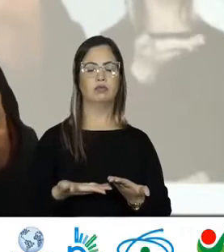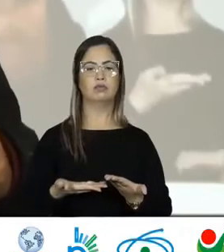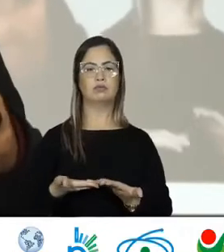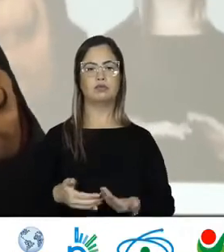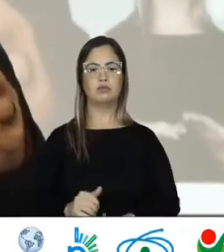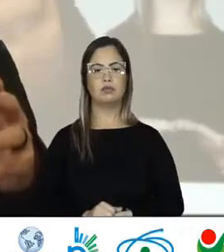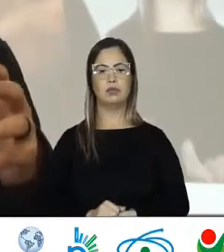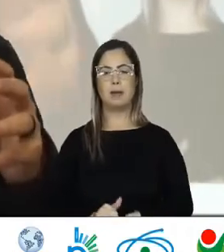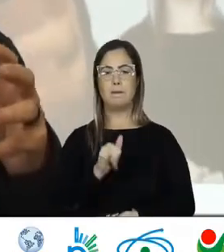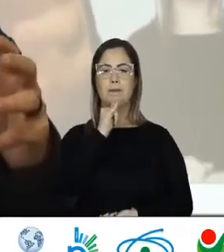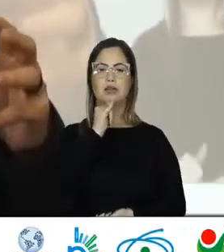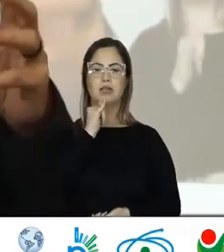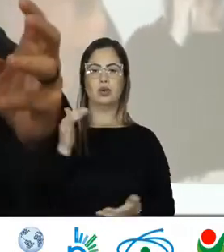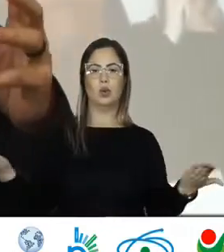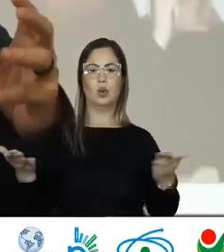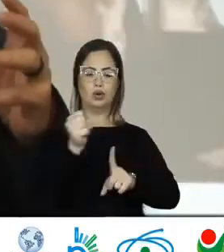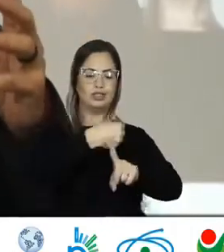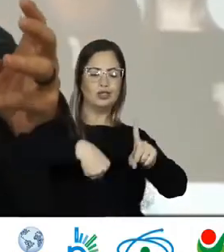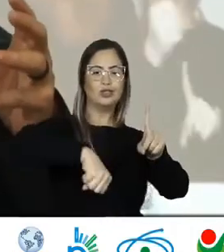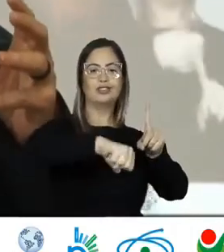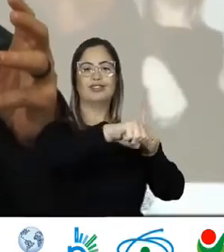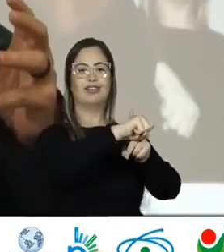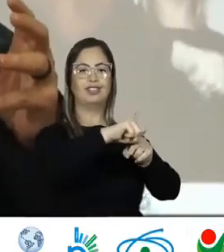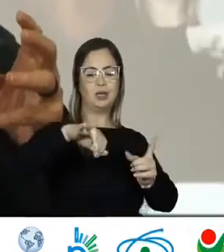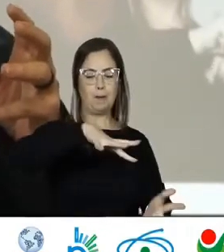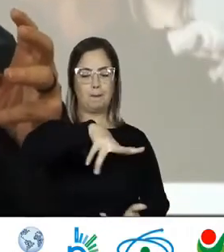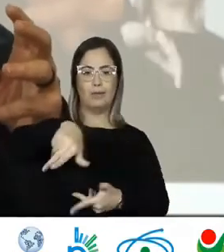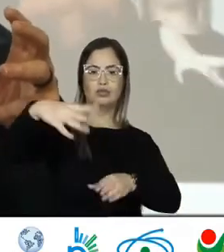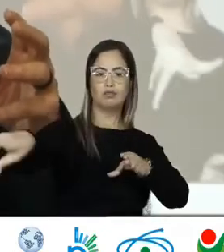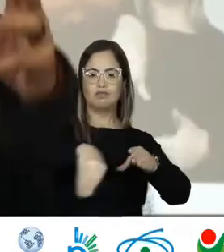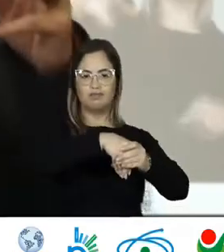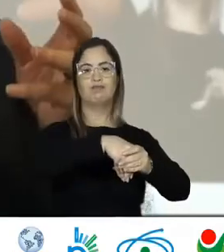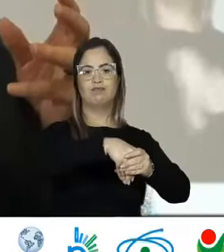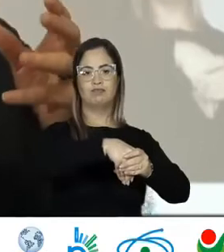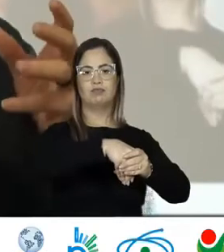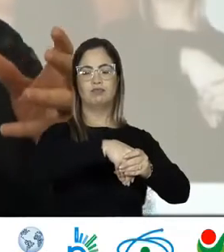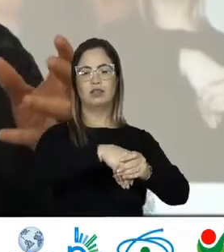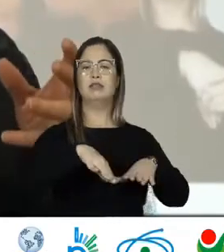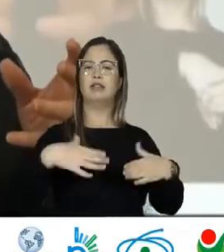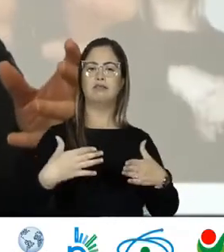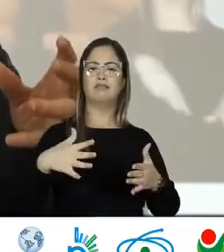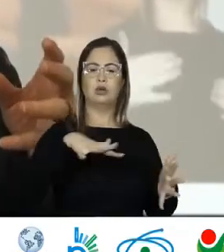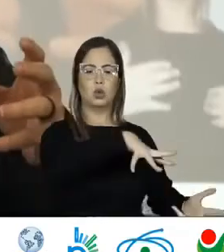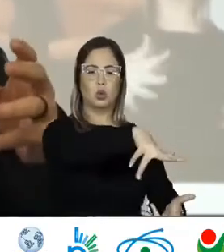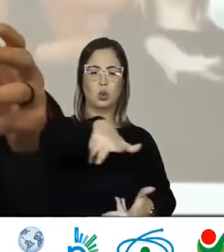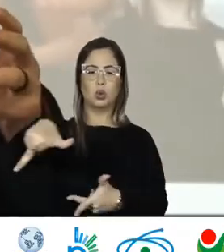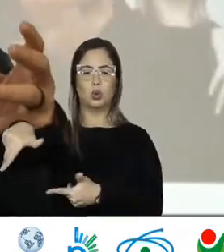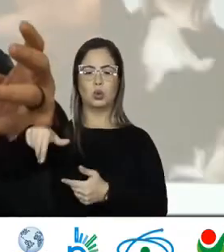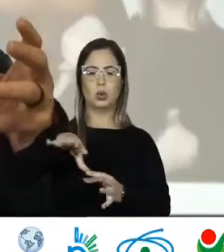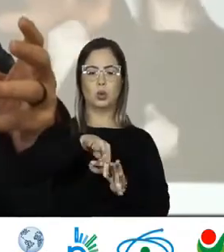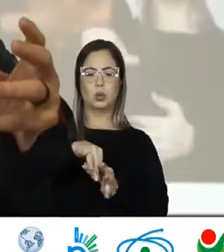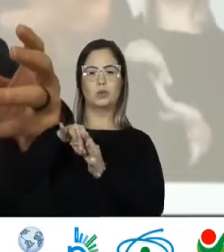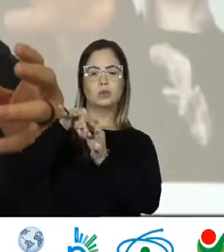organização Social A globalização Ela Pretende Expressar Uma